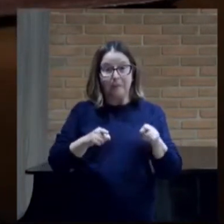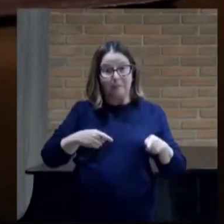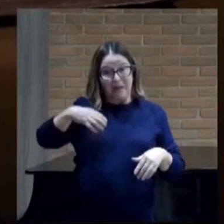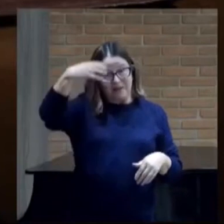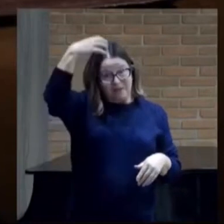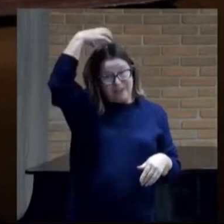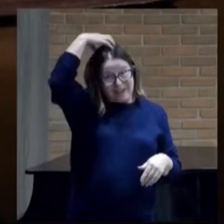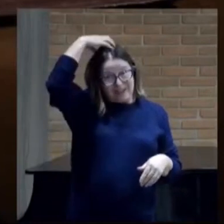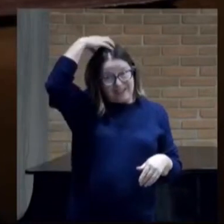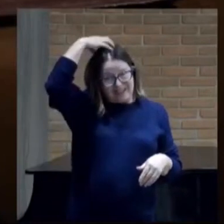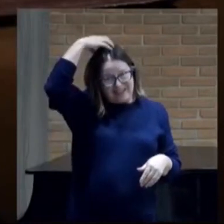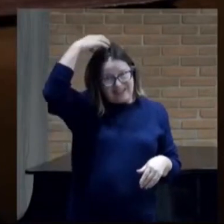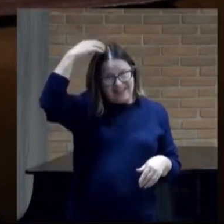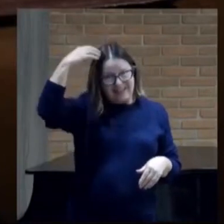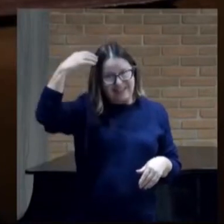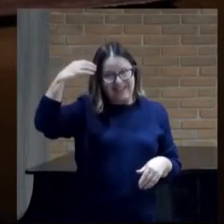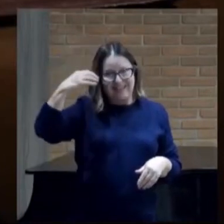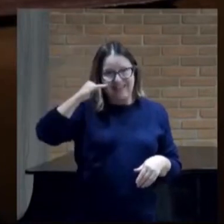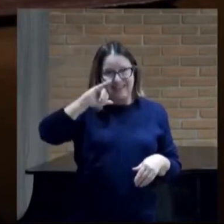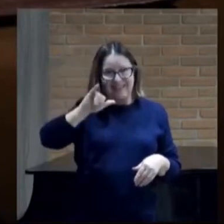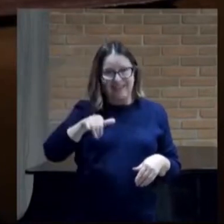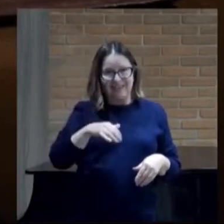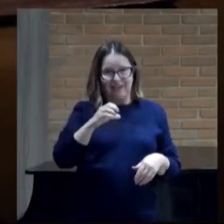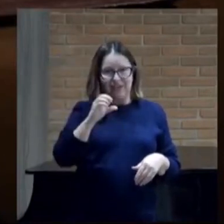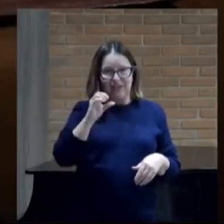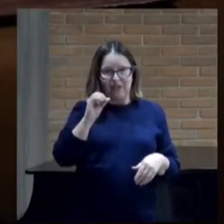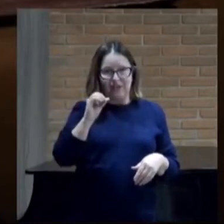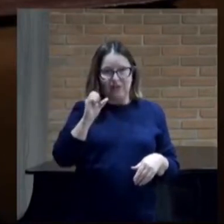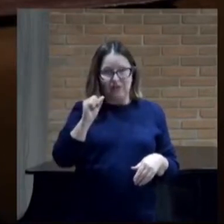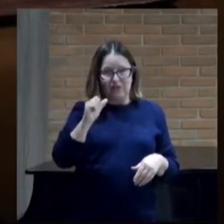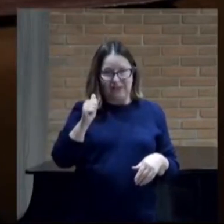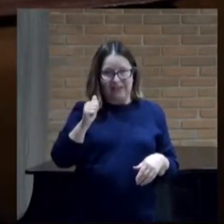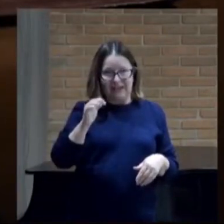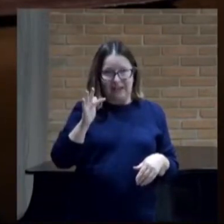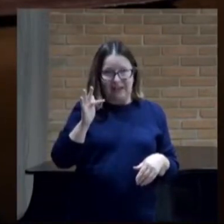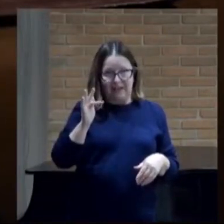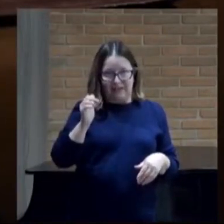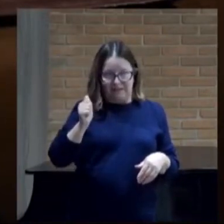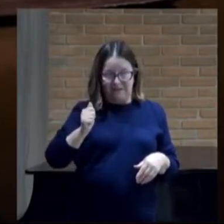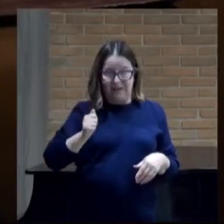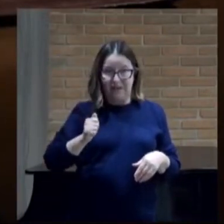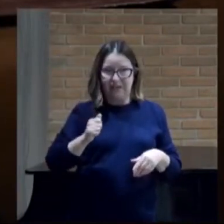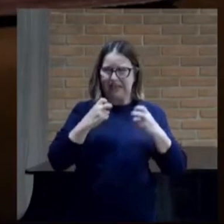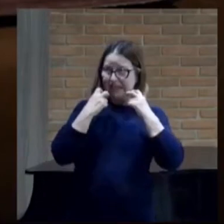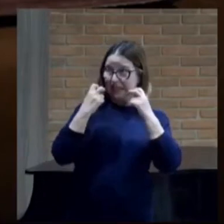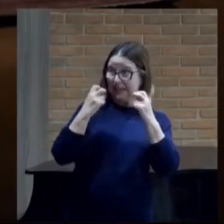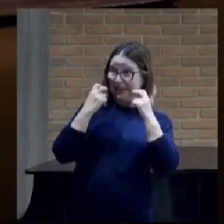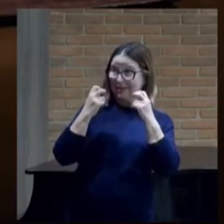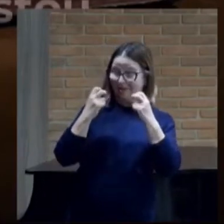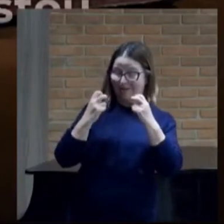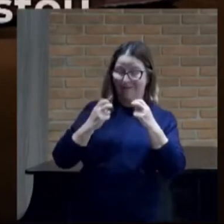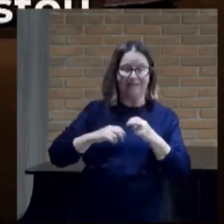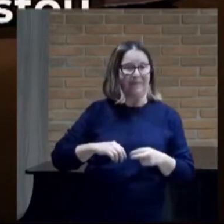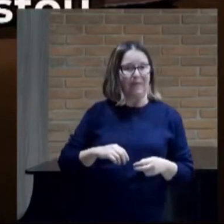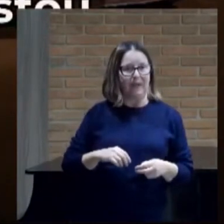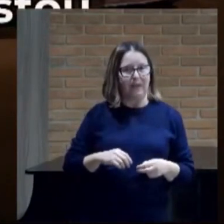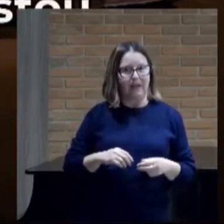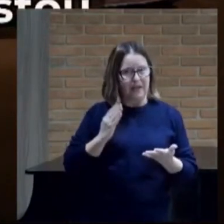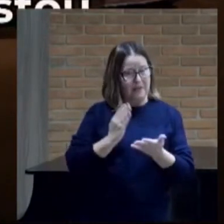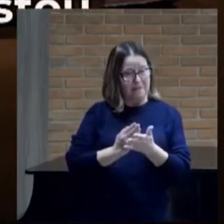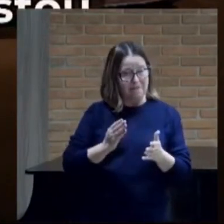vendo os capitões dos carros que não era o rei de Israel deixaram de o perseguir